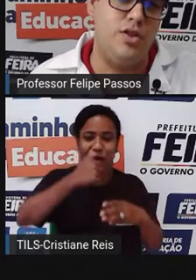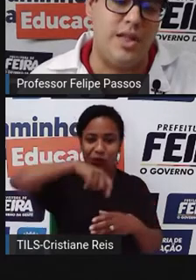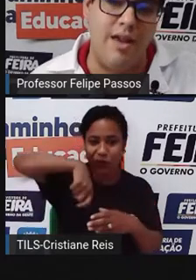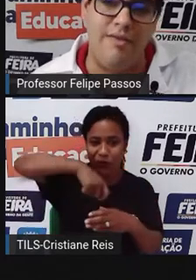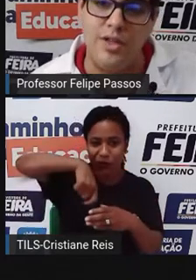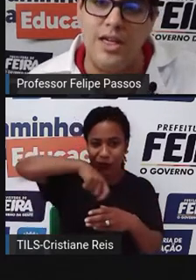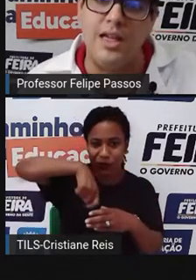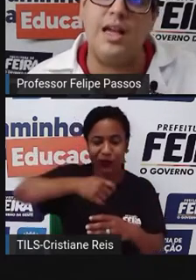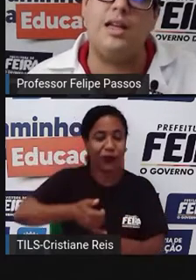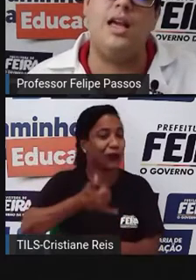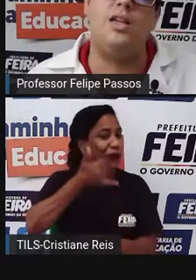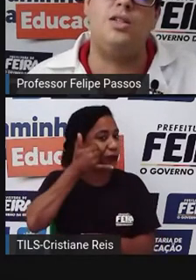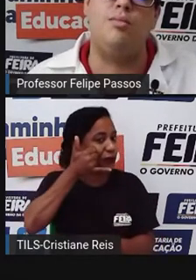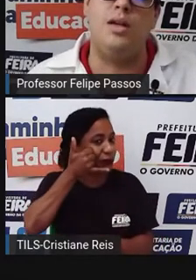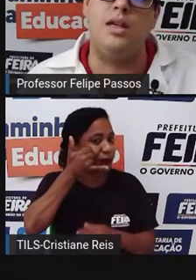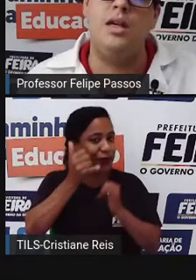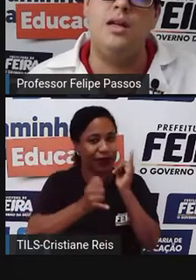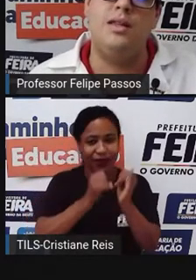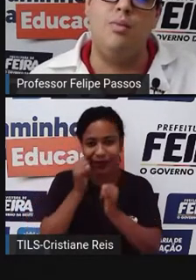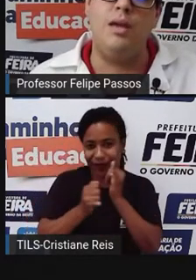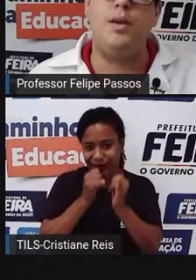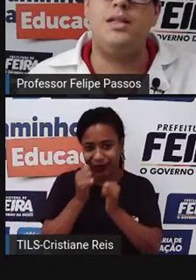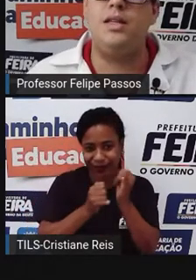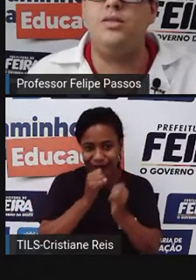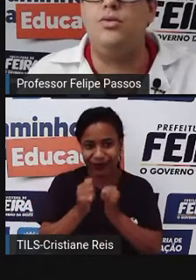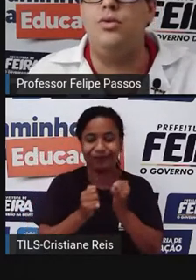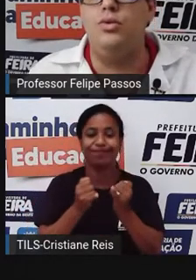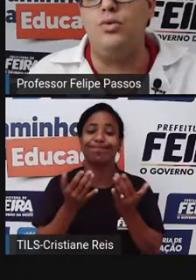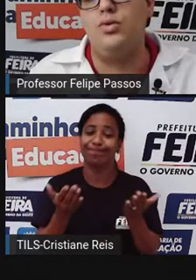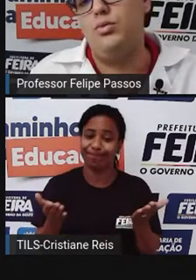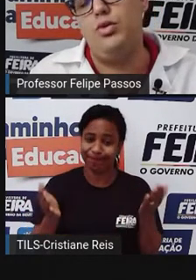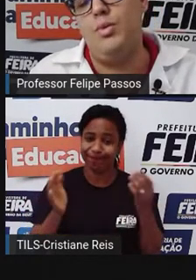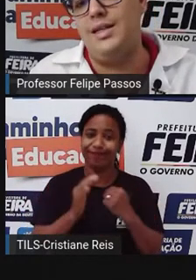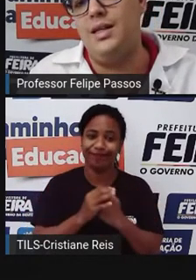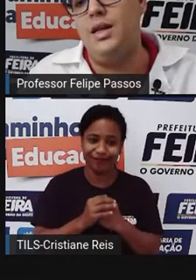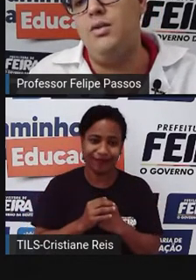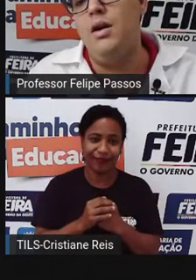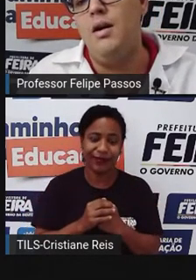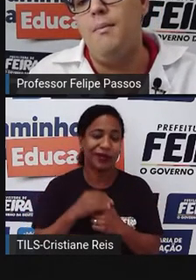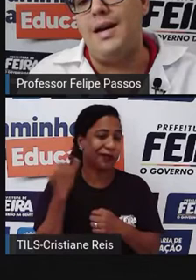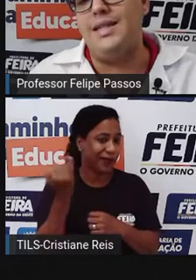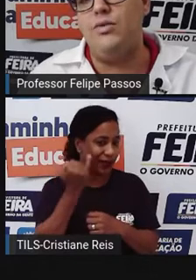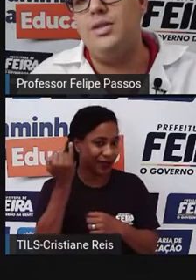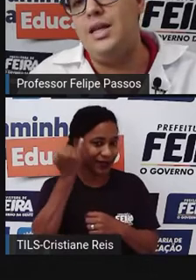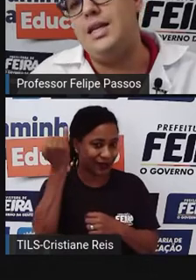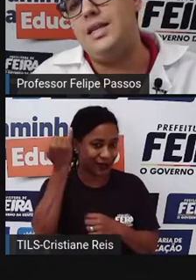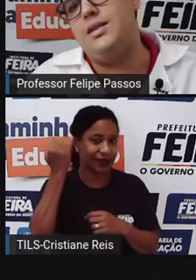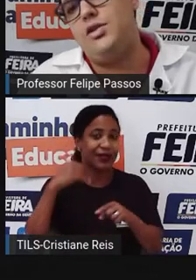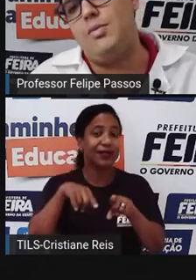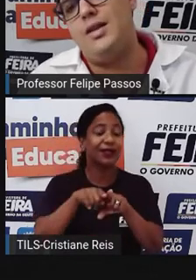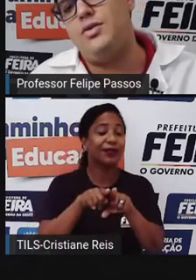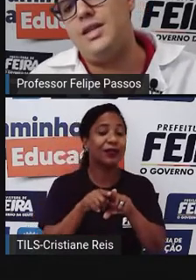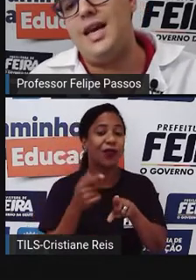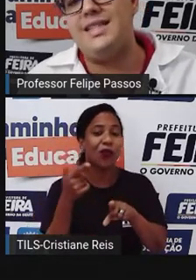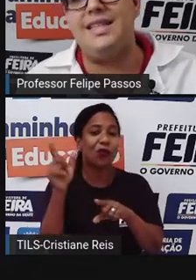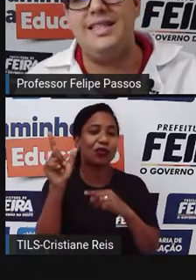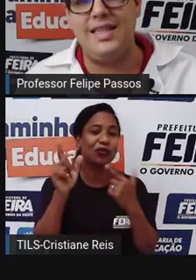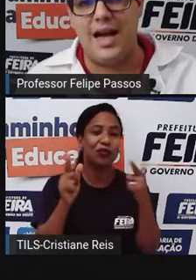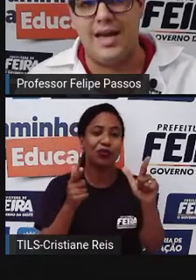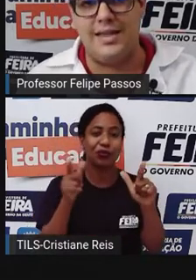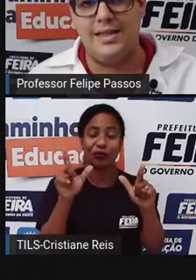Serviços de telefonia, internet também, estão bem presentes no consumo do brasileiro, mas tem os itens que são chamados